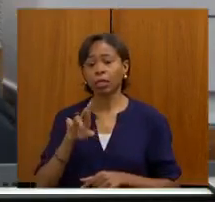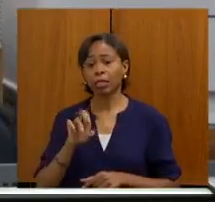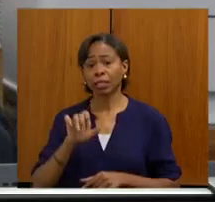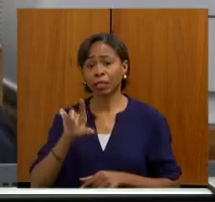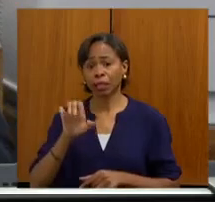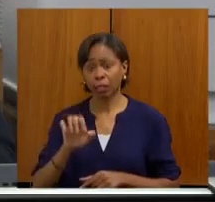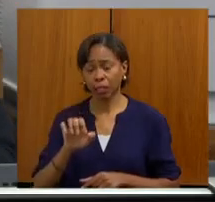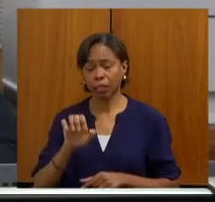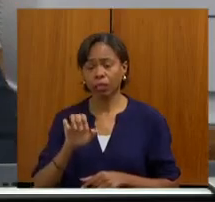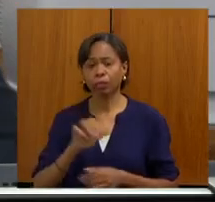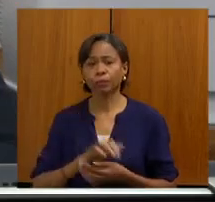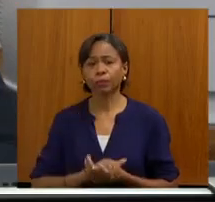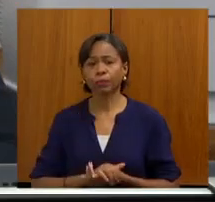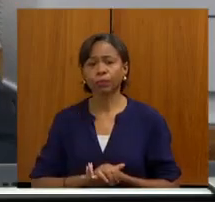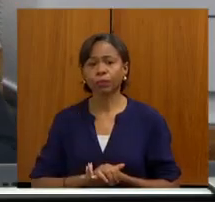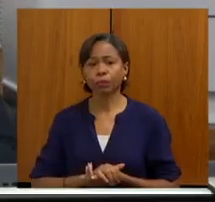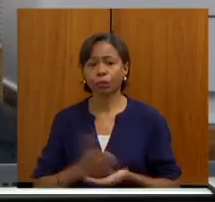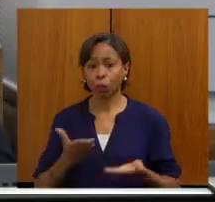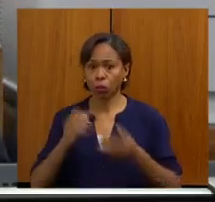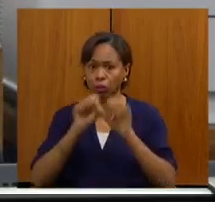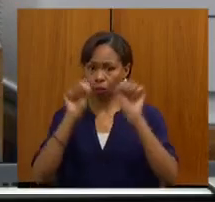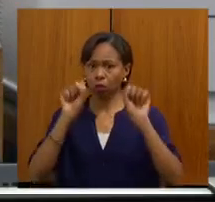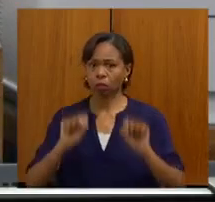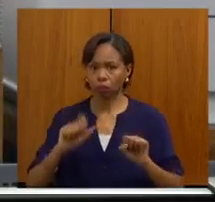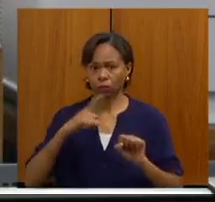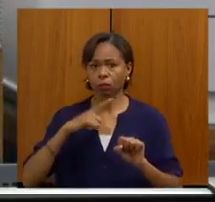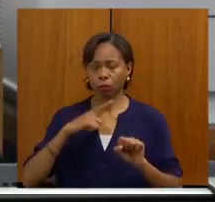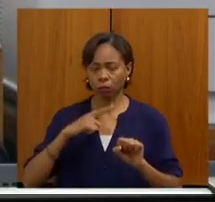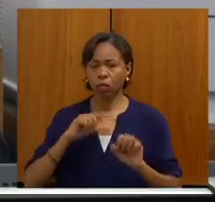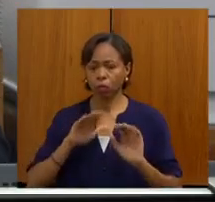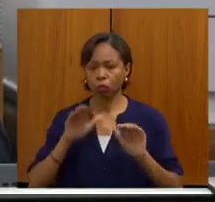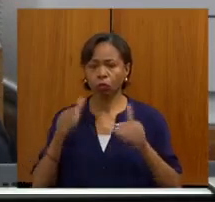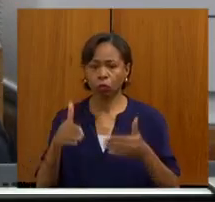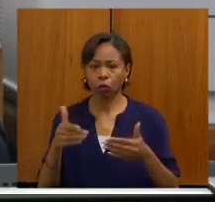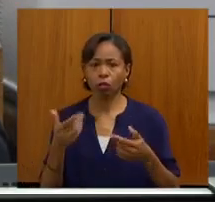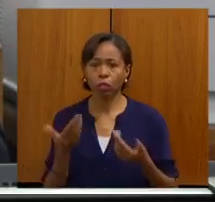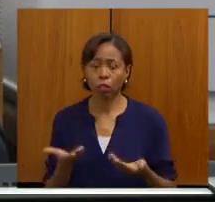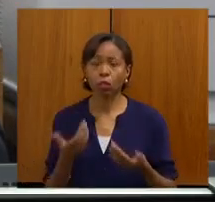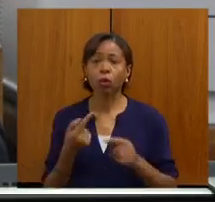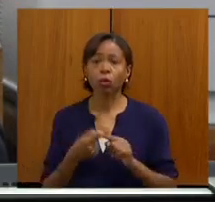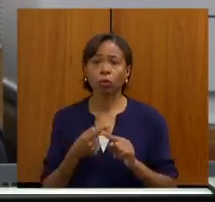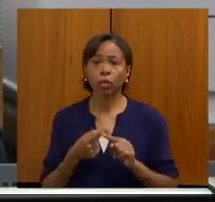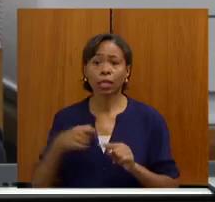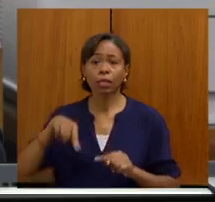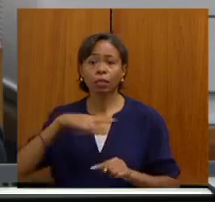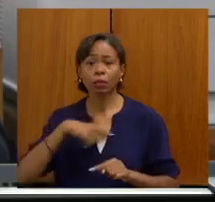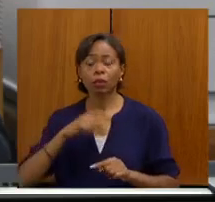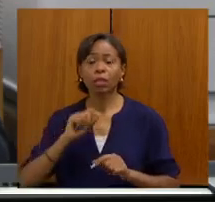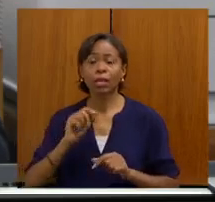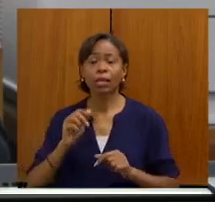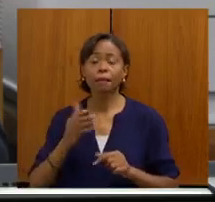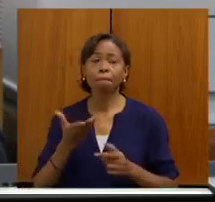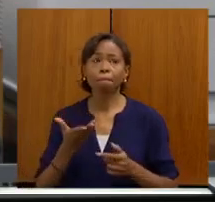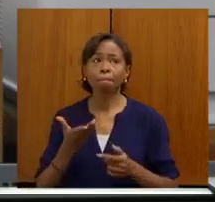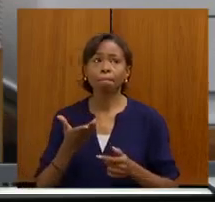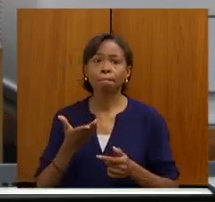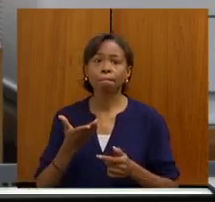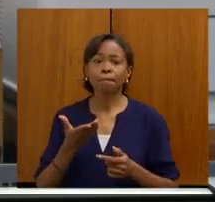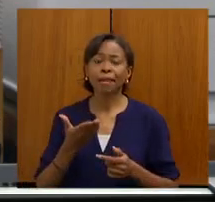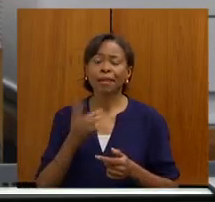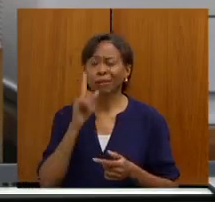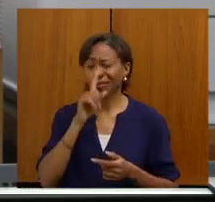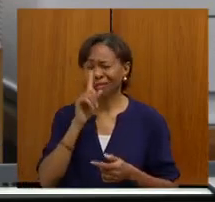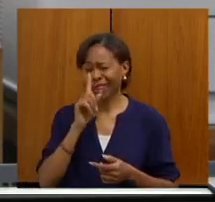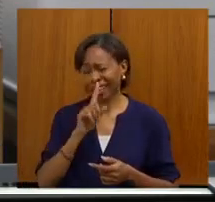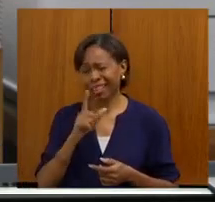agora vai ter até um sistema para isso, mas a gente está fazendo uma interface, que é uma falha nossa, porque